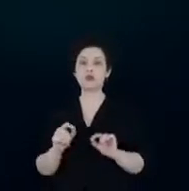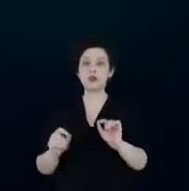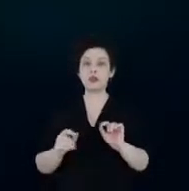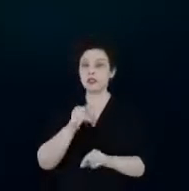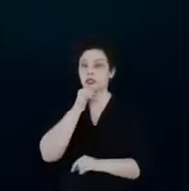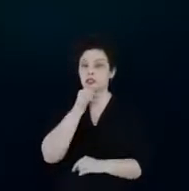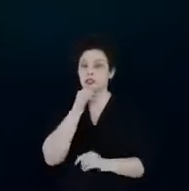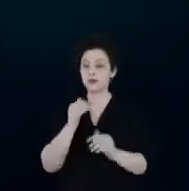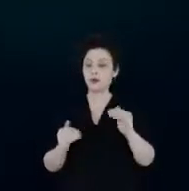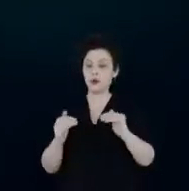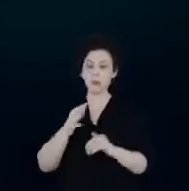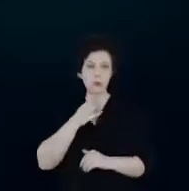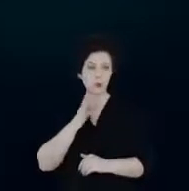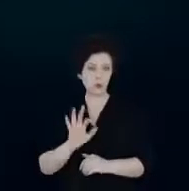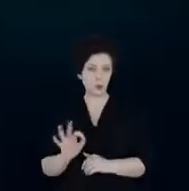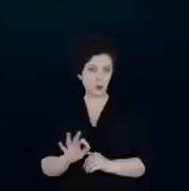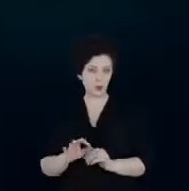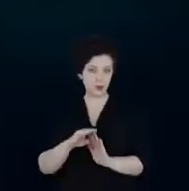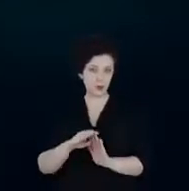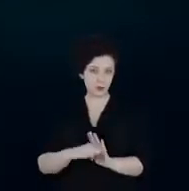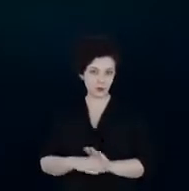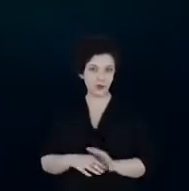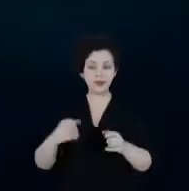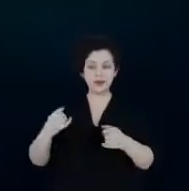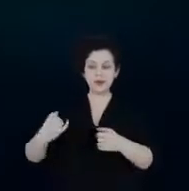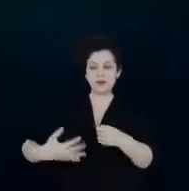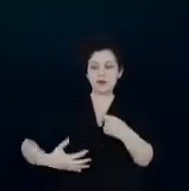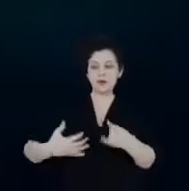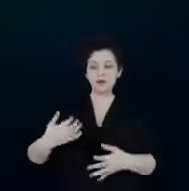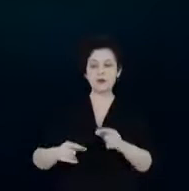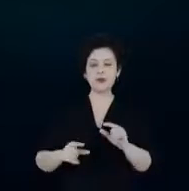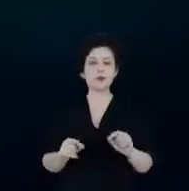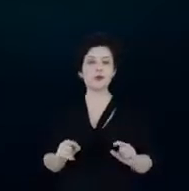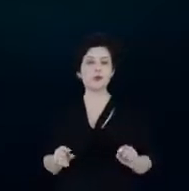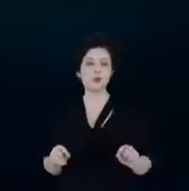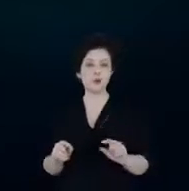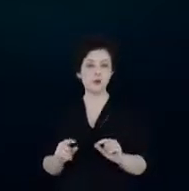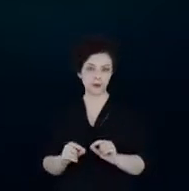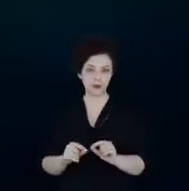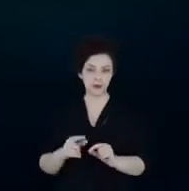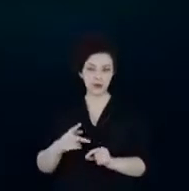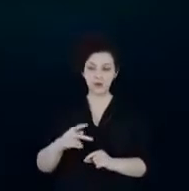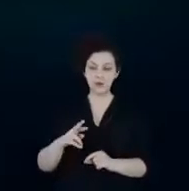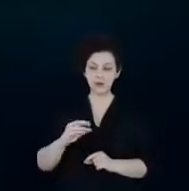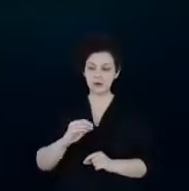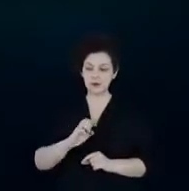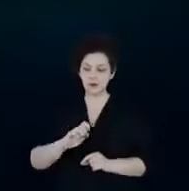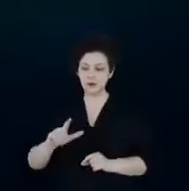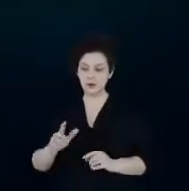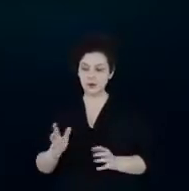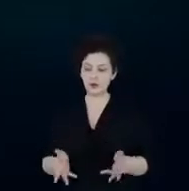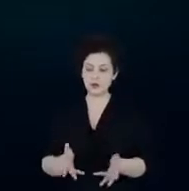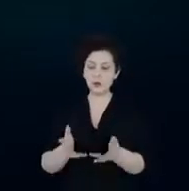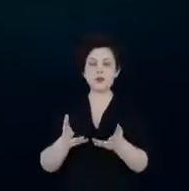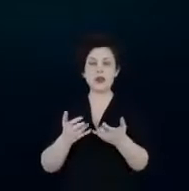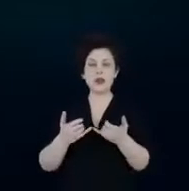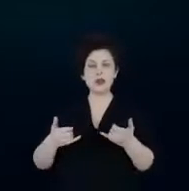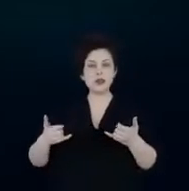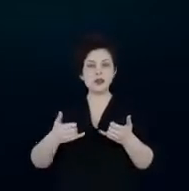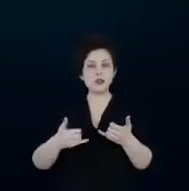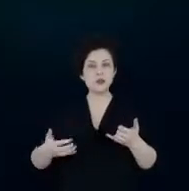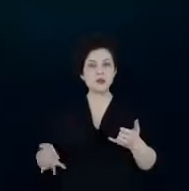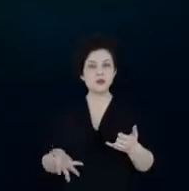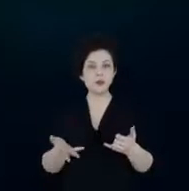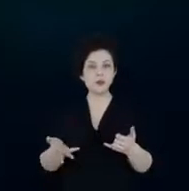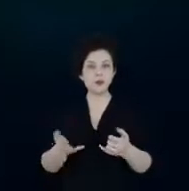para quem não conhece o programa, falar um pouco do Procel, da missão, que é promover a eficiência energética, contribuindo